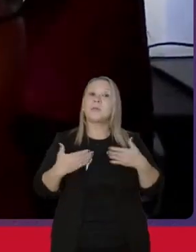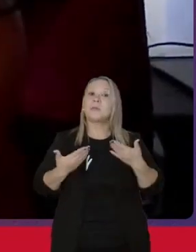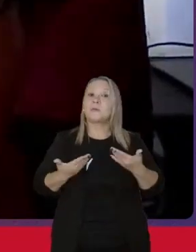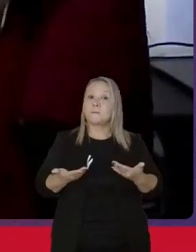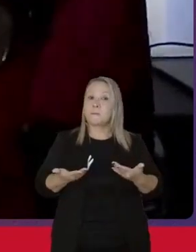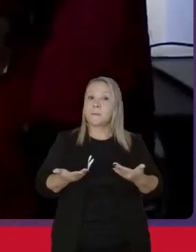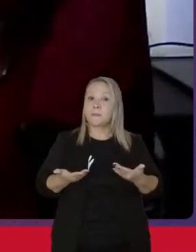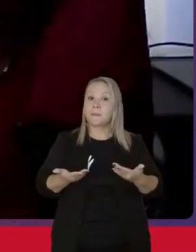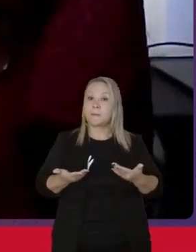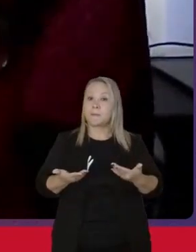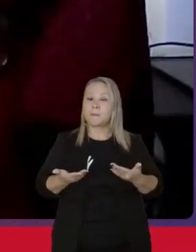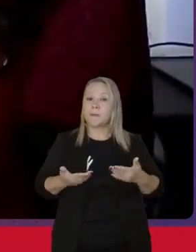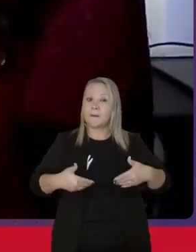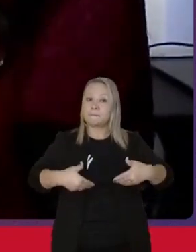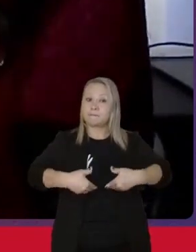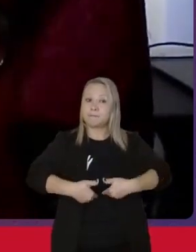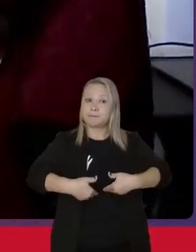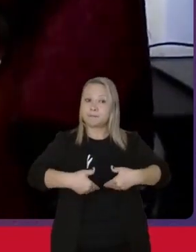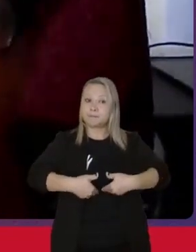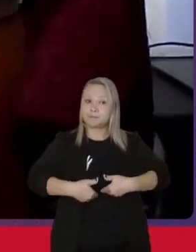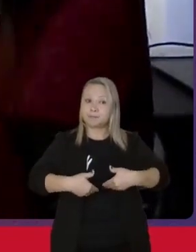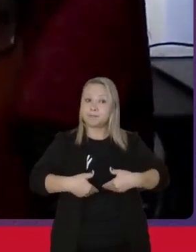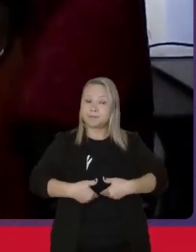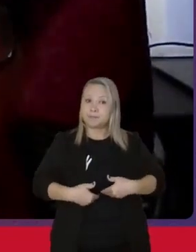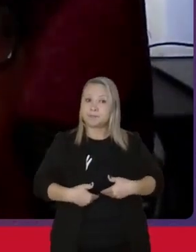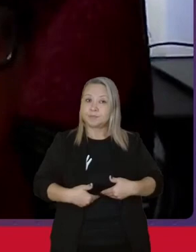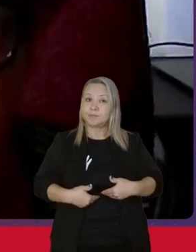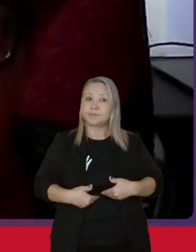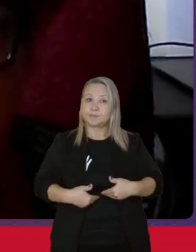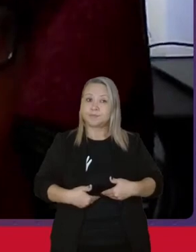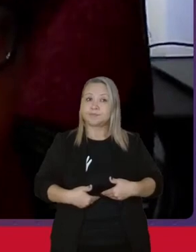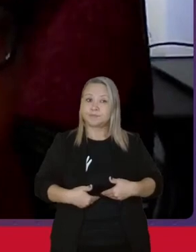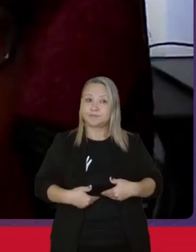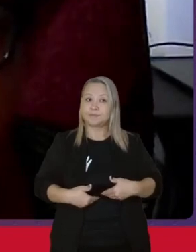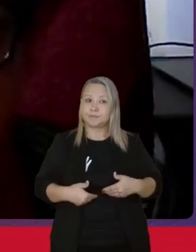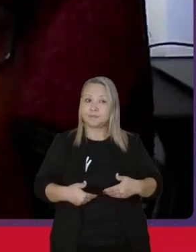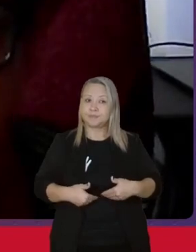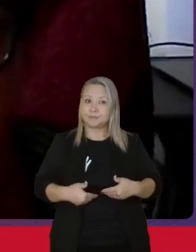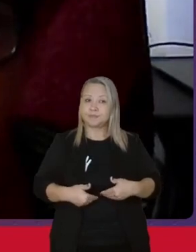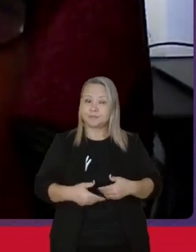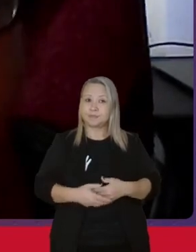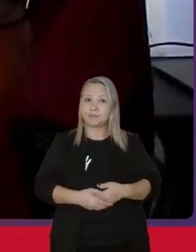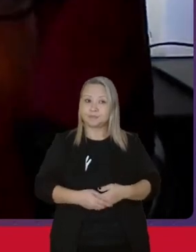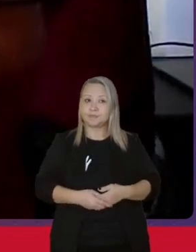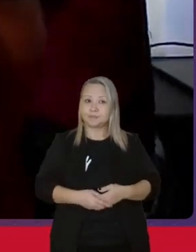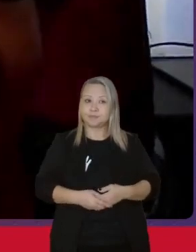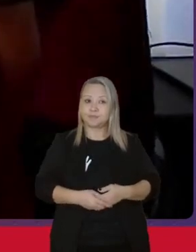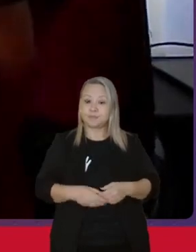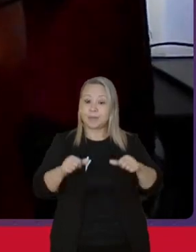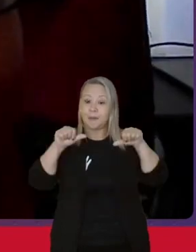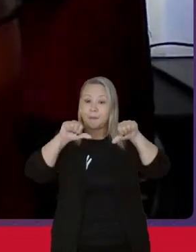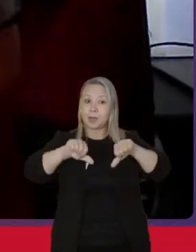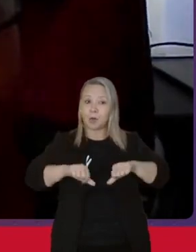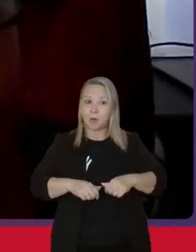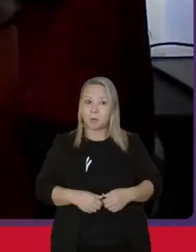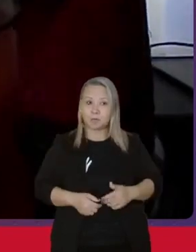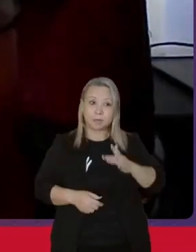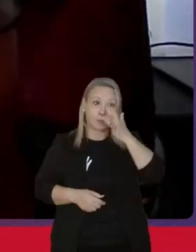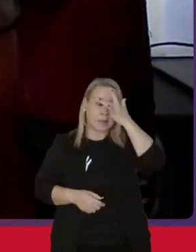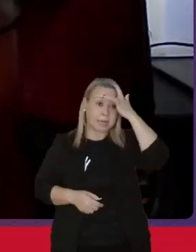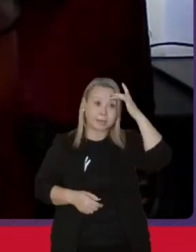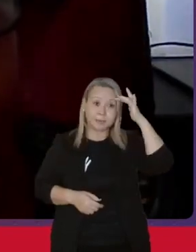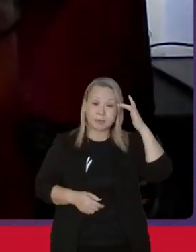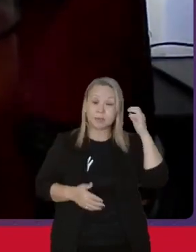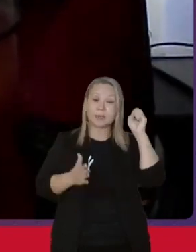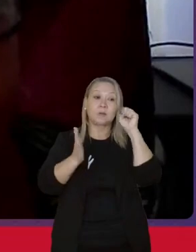a fome está muito maior do que antes. As pessoas estão batendo nas nossas